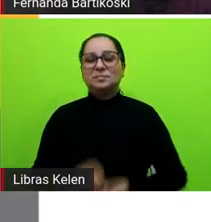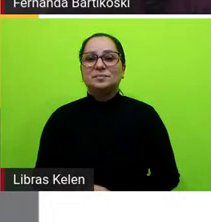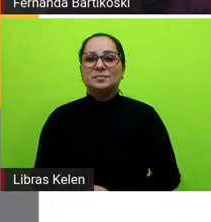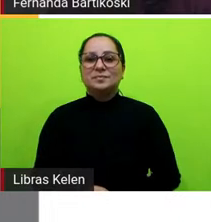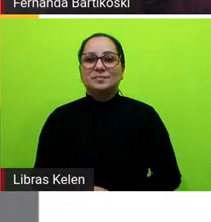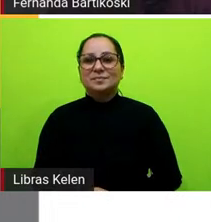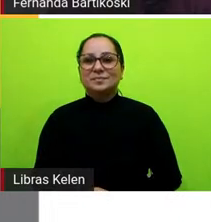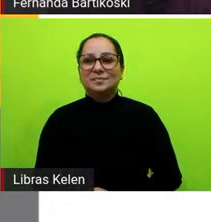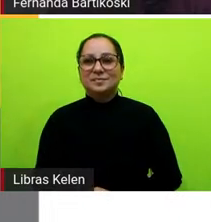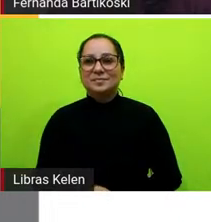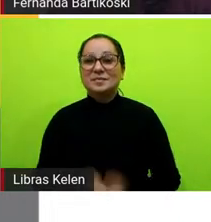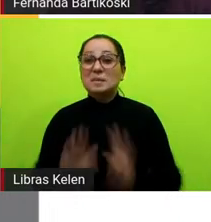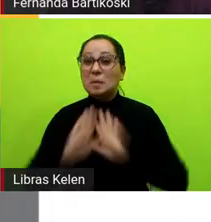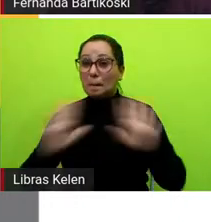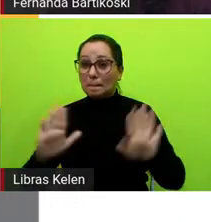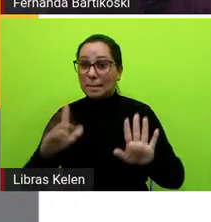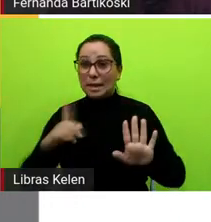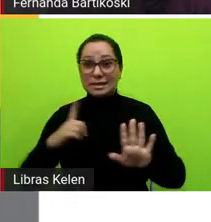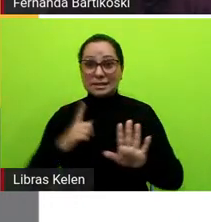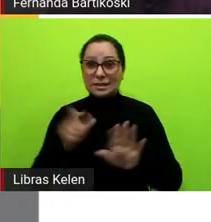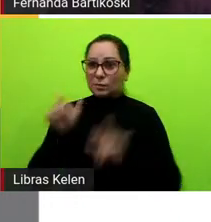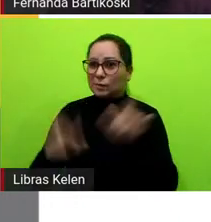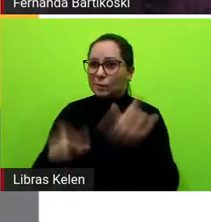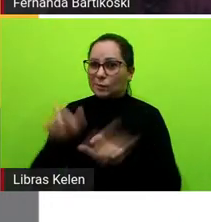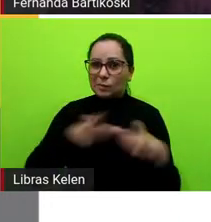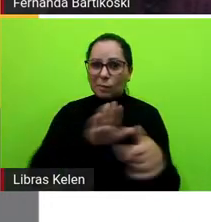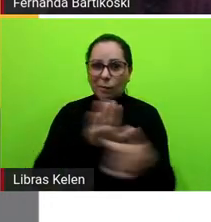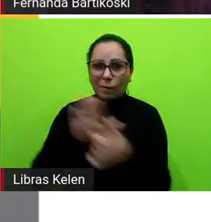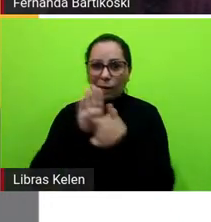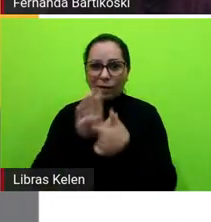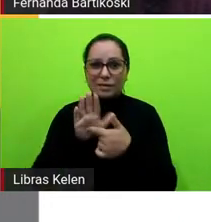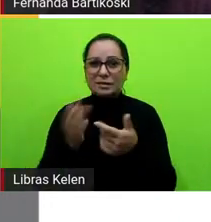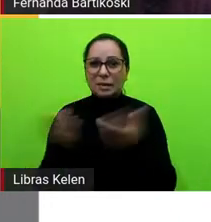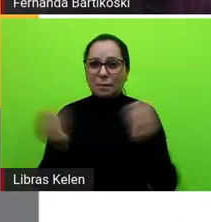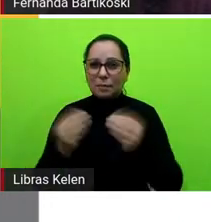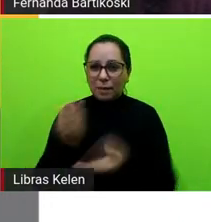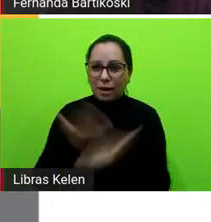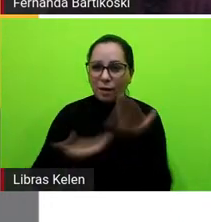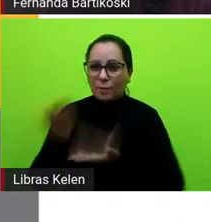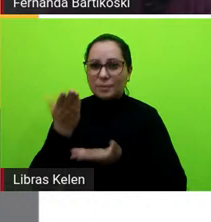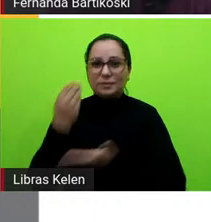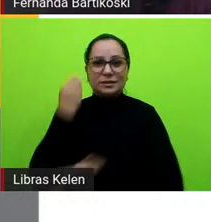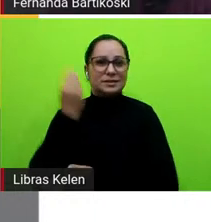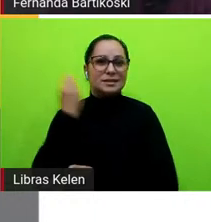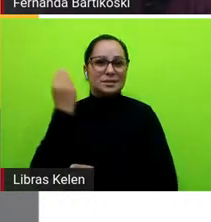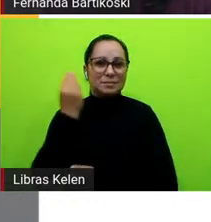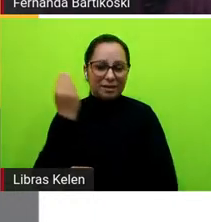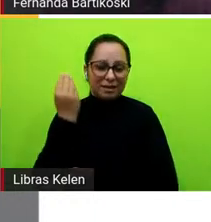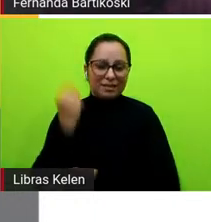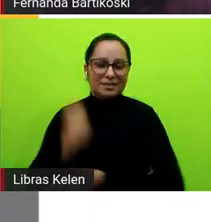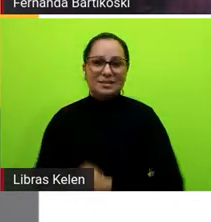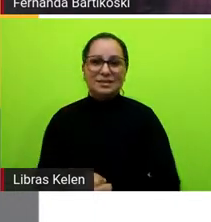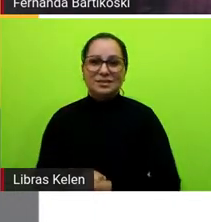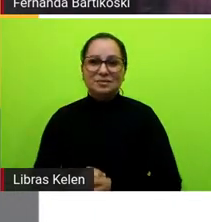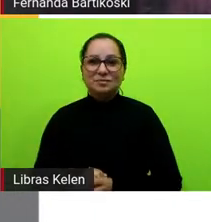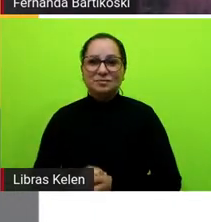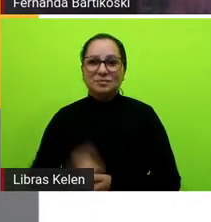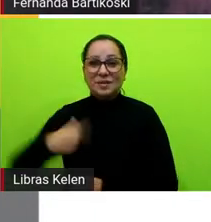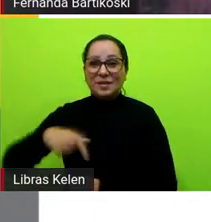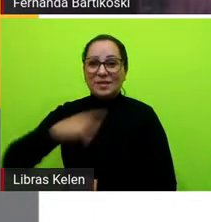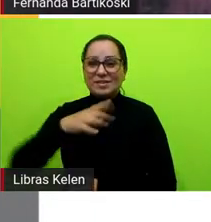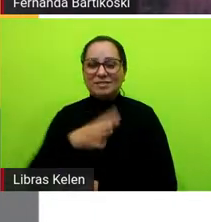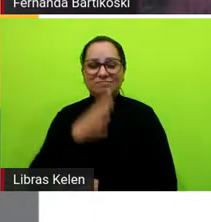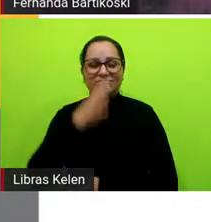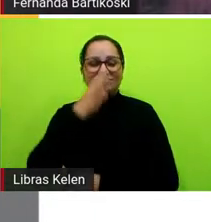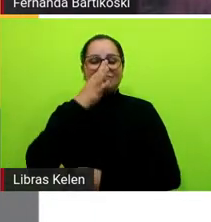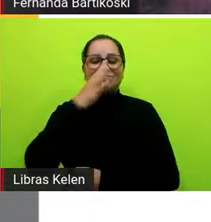Mas tem muita gente aqui aparecendo, compartilhando experiências que a gente fica fascinado e